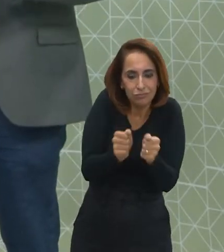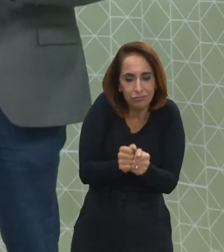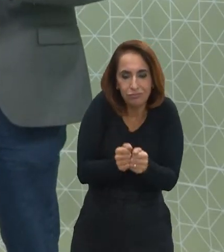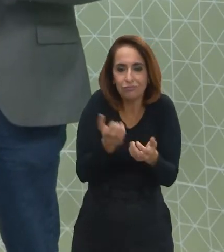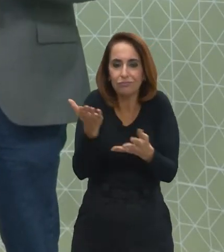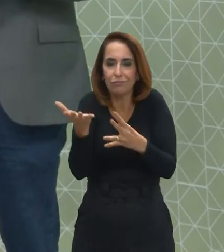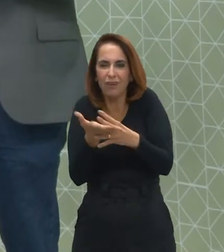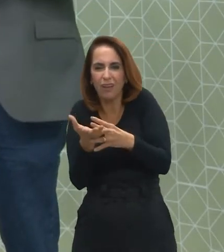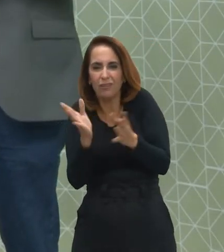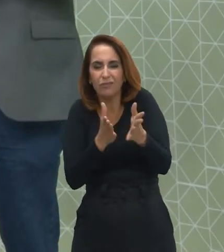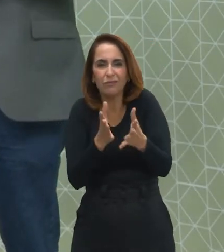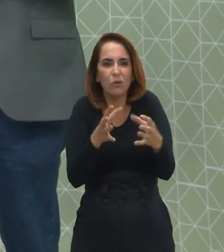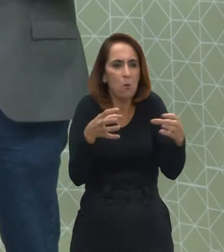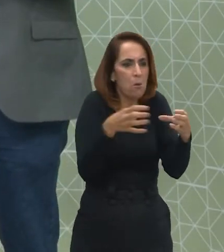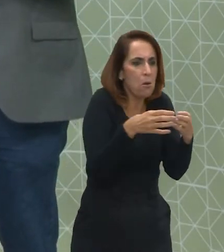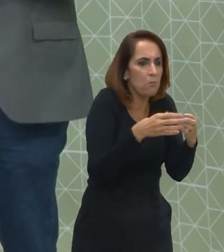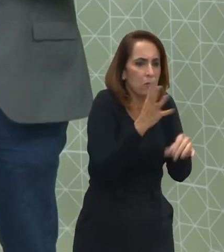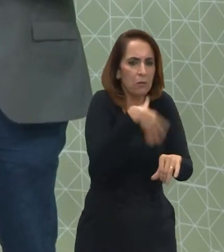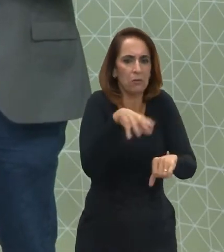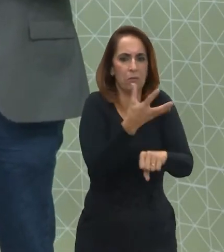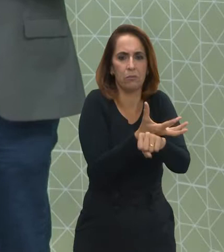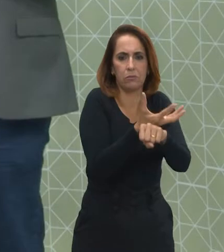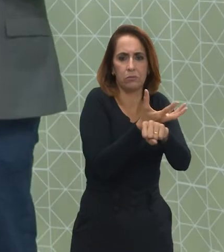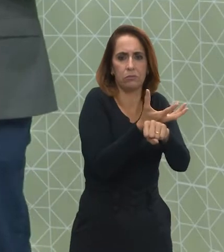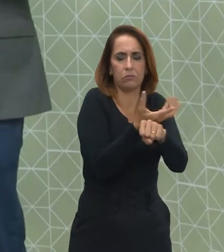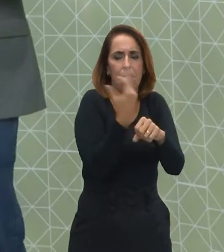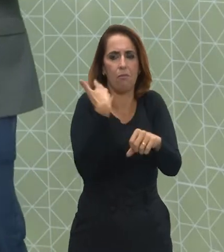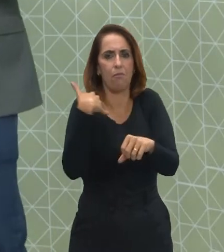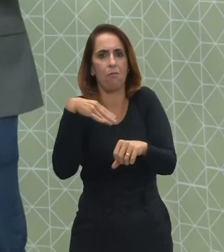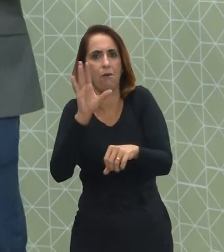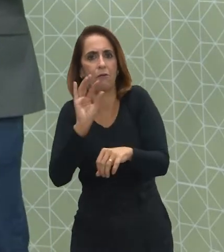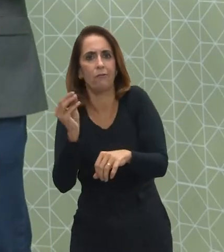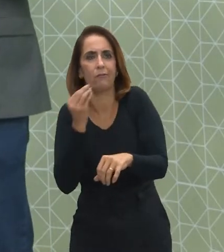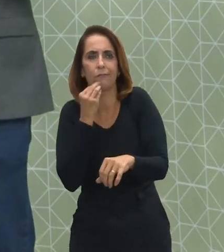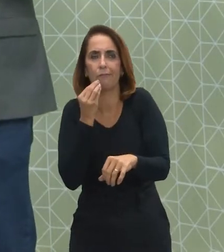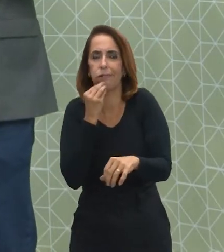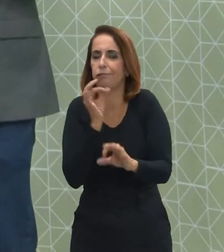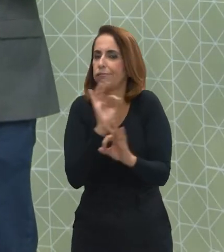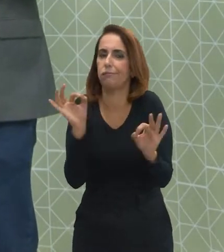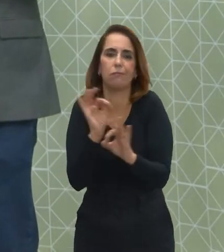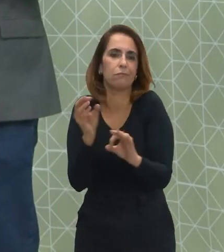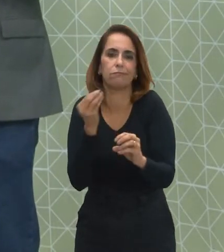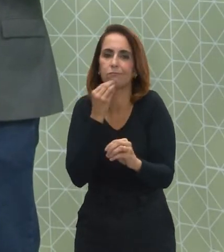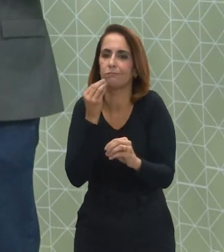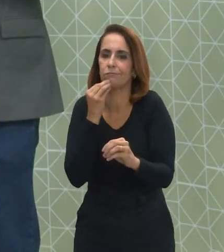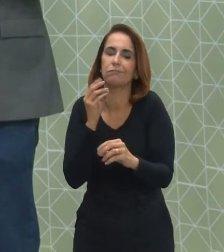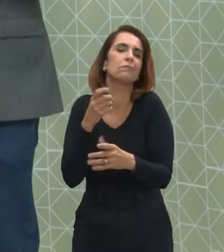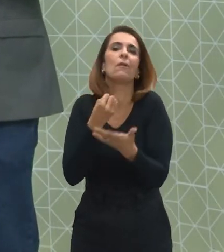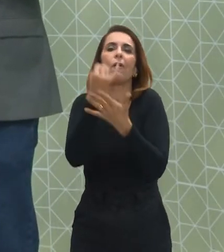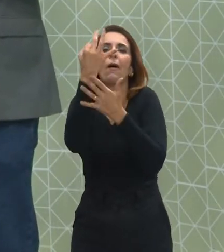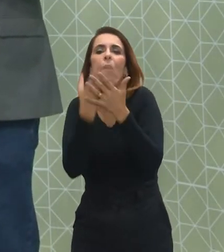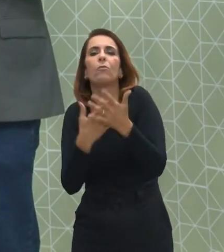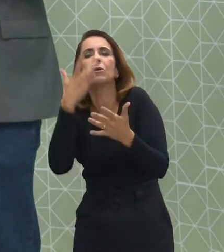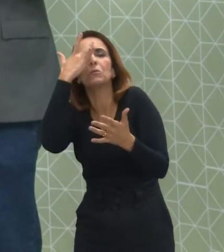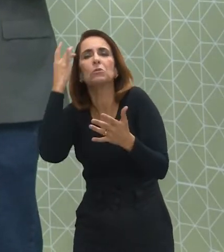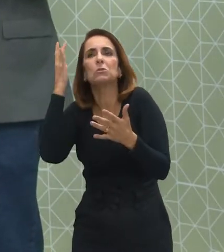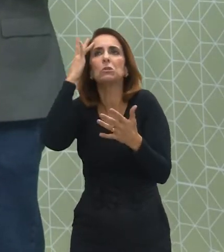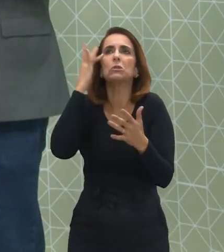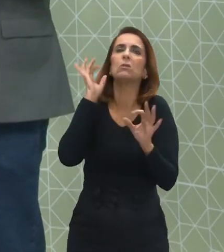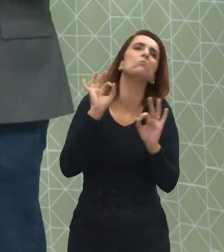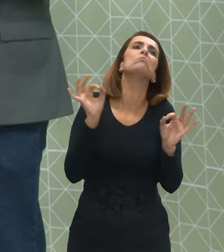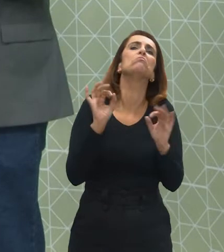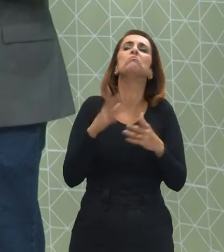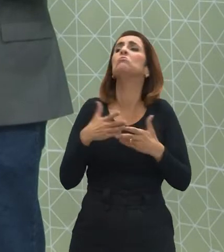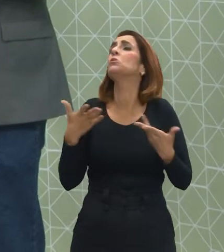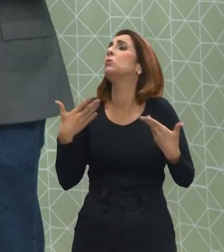entre o campo das disciplinas leva, evidentemente, algumas pessoas acharem, olha,